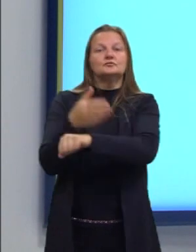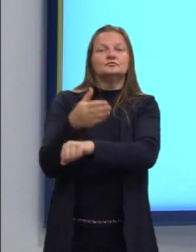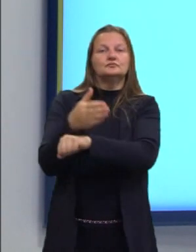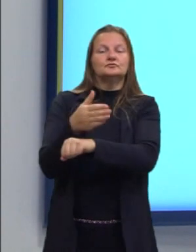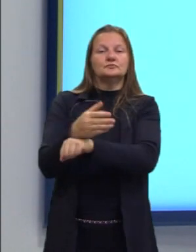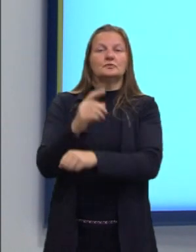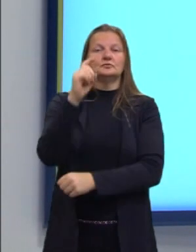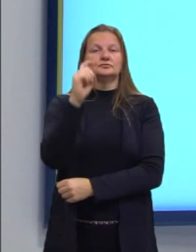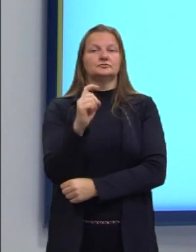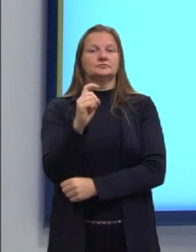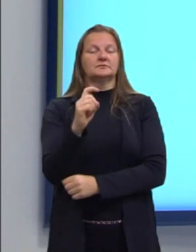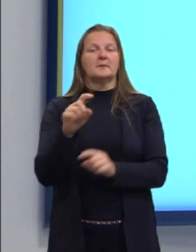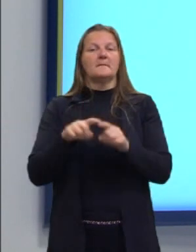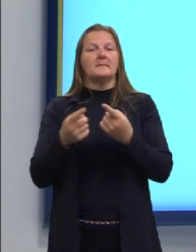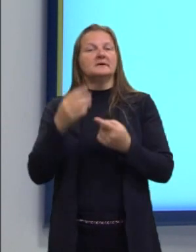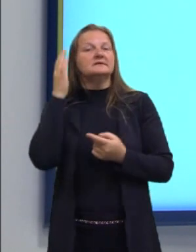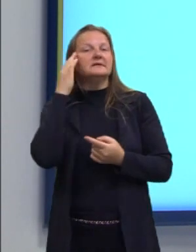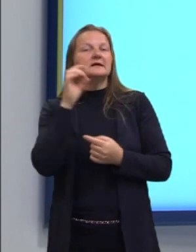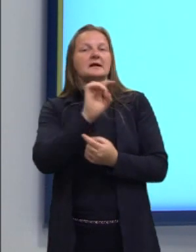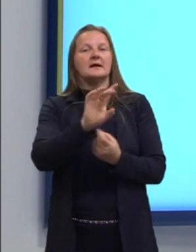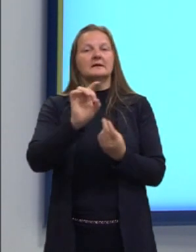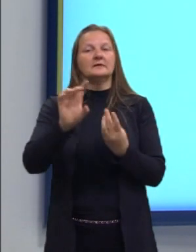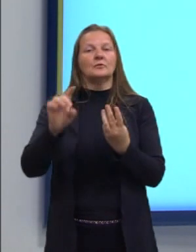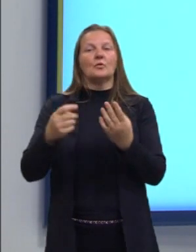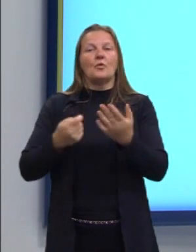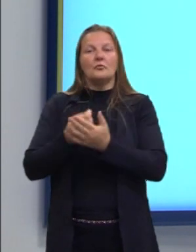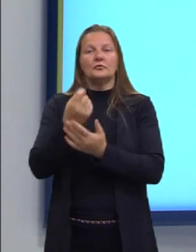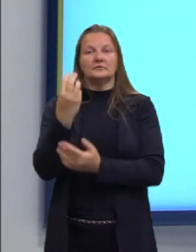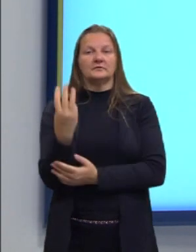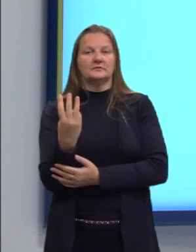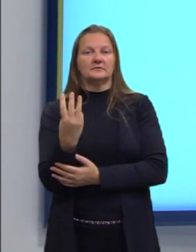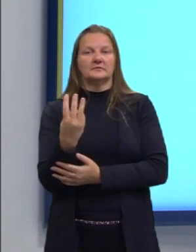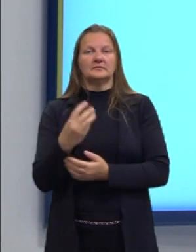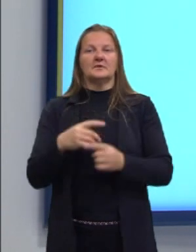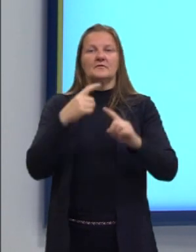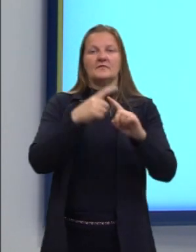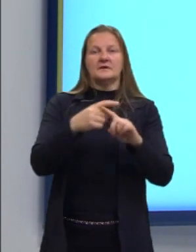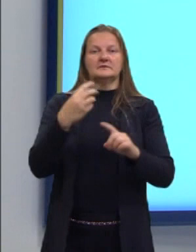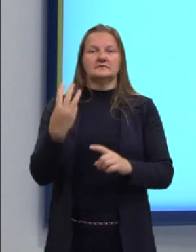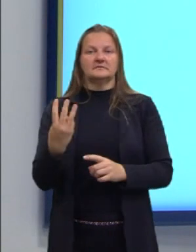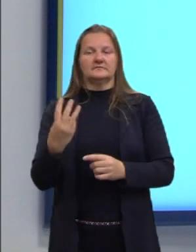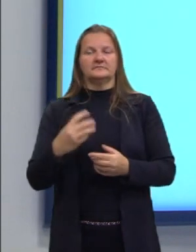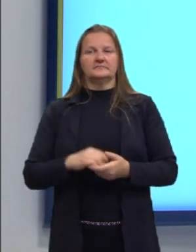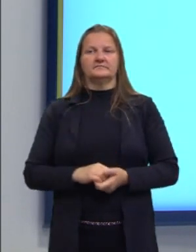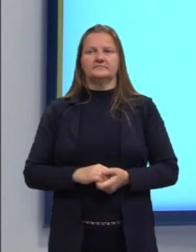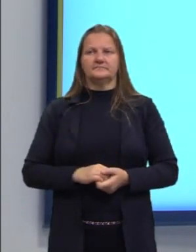foi o X, mas eu sei que cada um deles comprou três bilhetes, então multiplica por três.